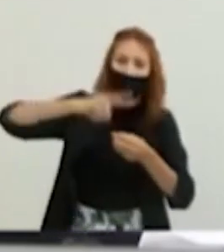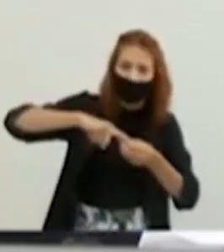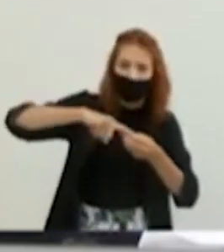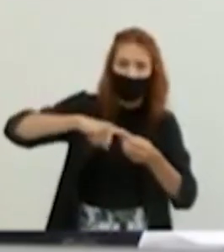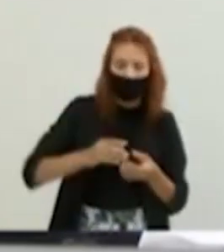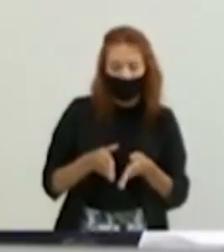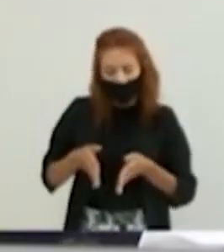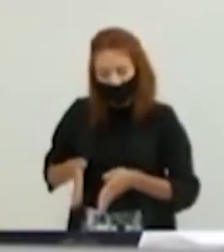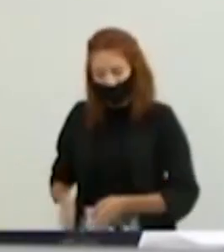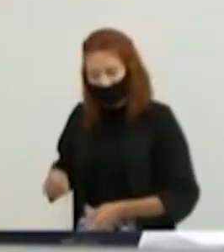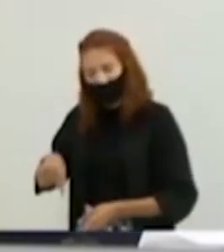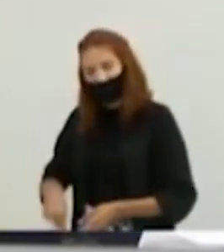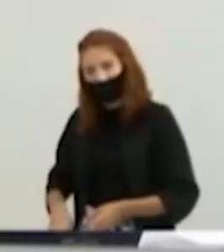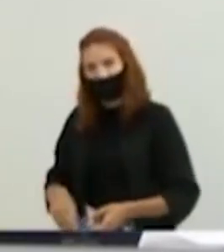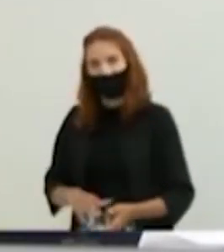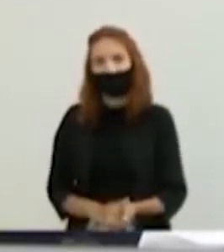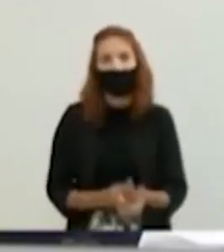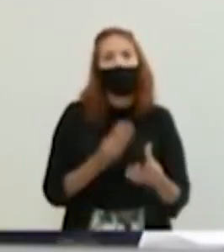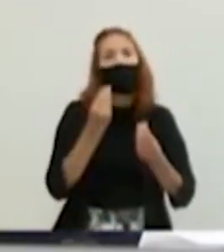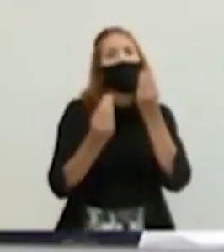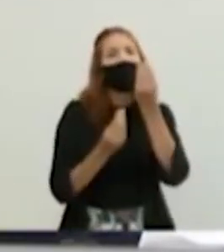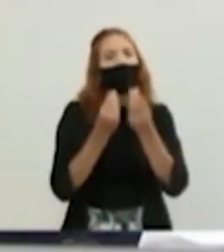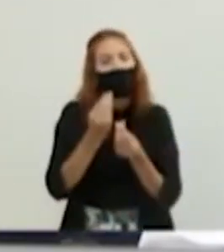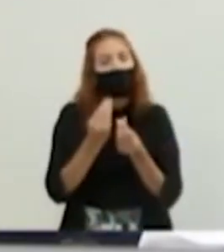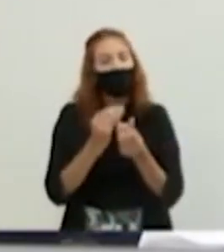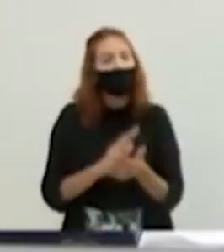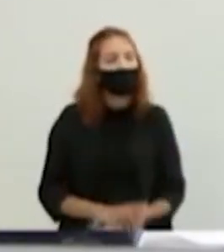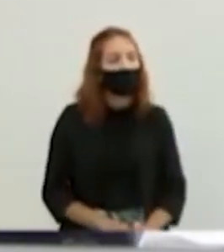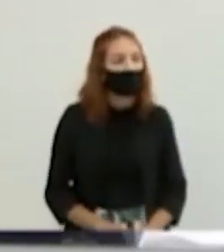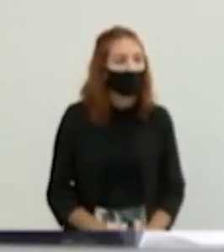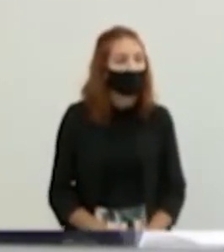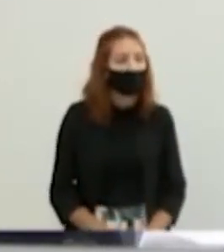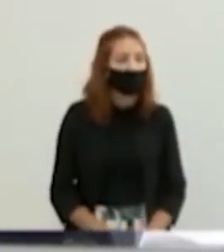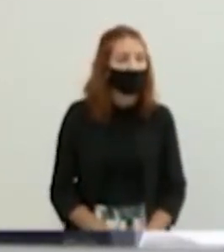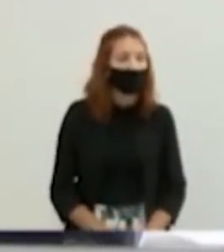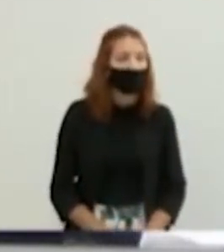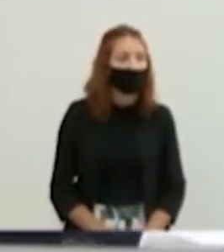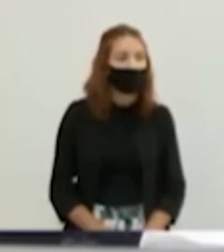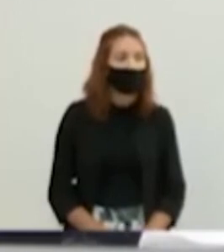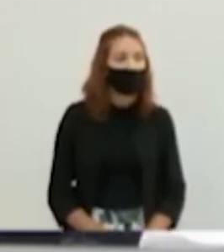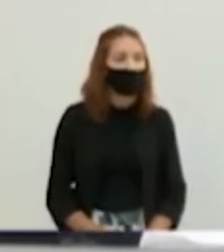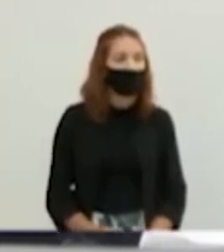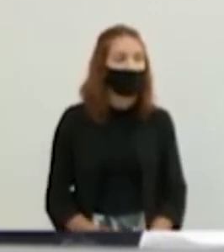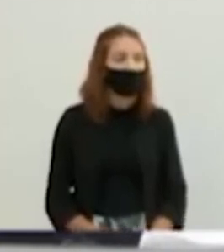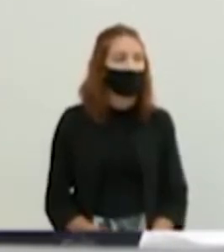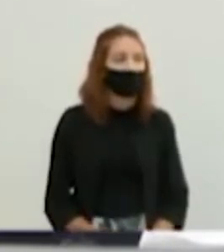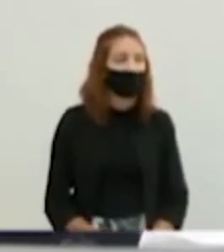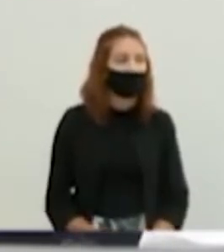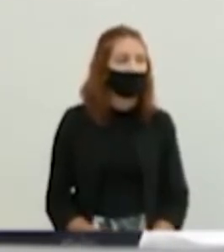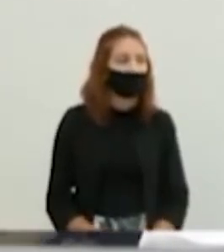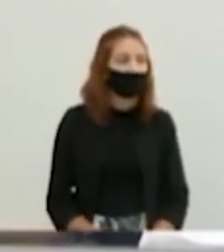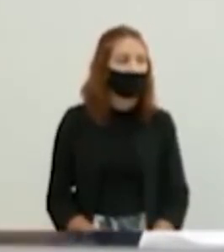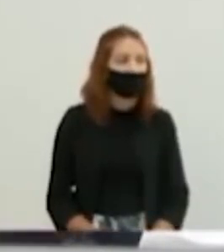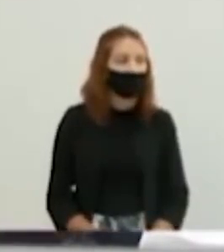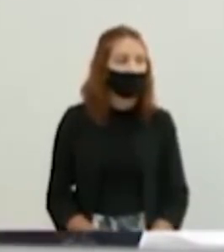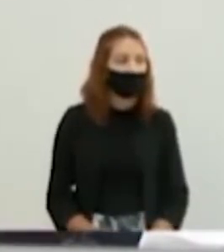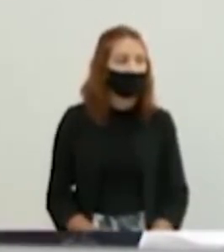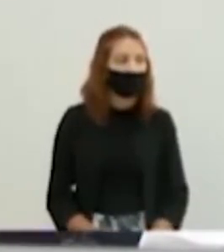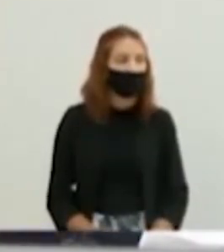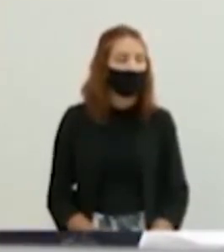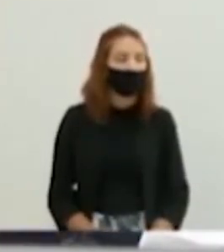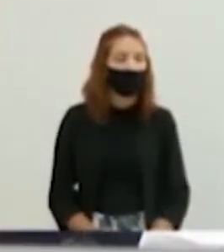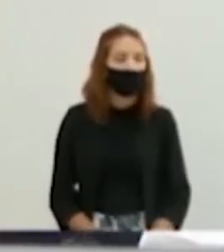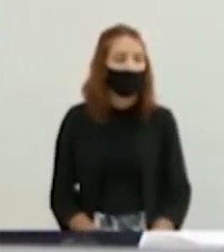Eu quero aqui apelar o prefeito de Teixeira de Freitas. Doutor Marcelo, talvez o senhor não saiba. A quem interessa, doutor Marcelo?